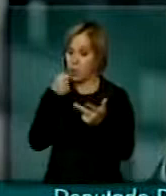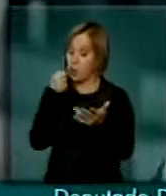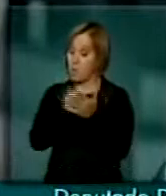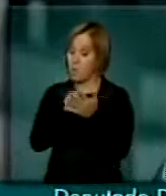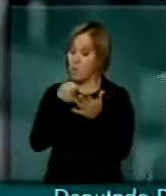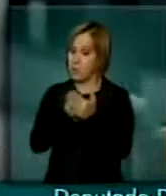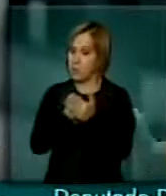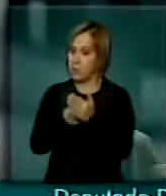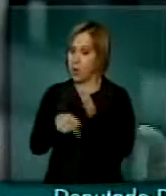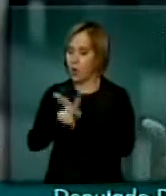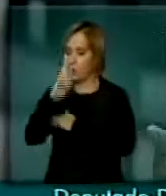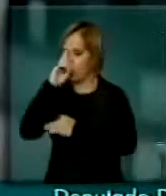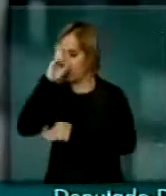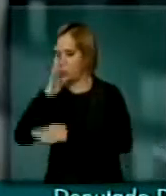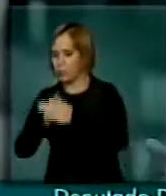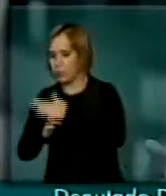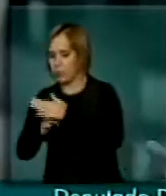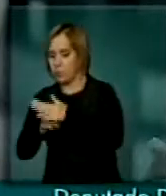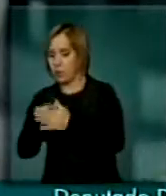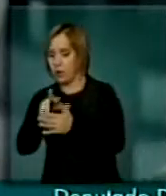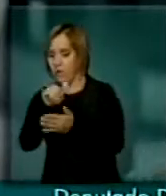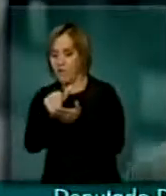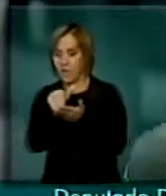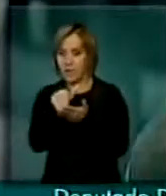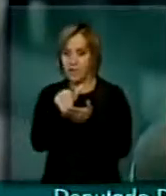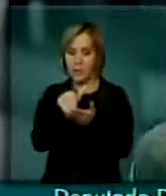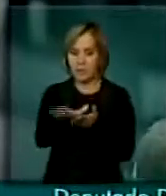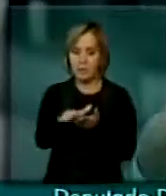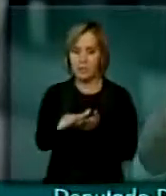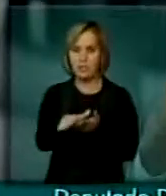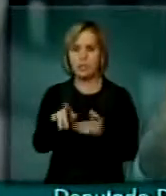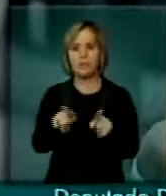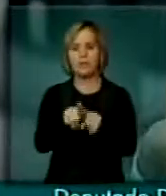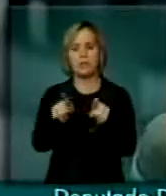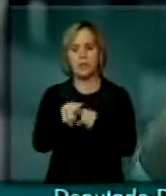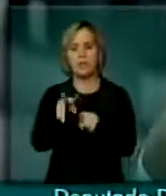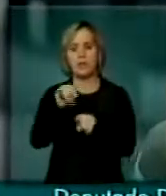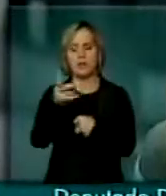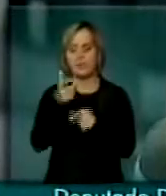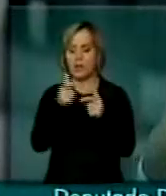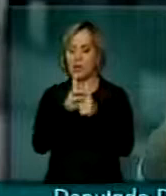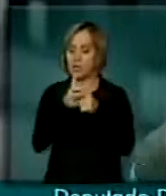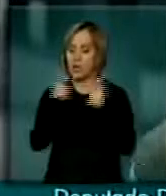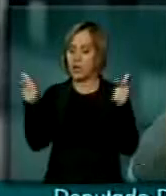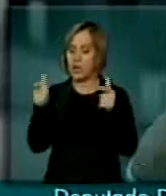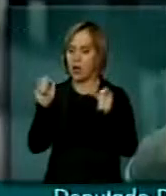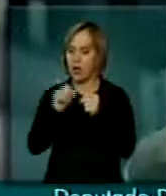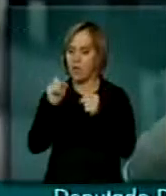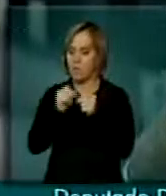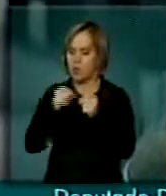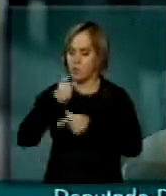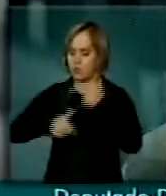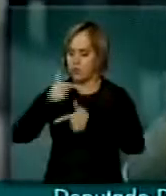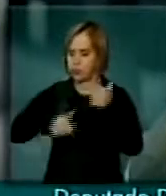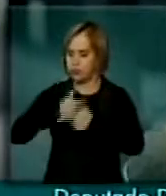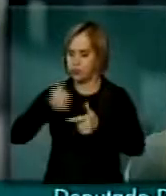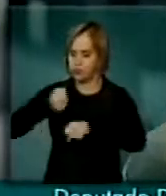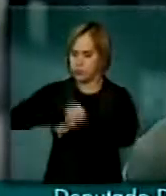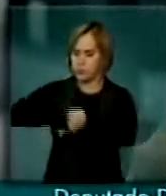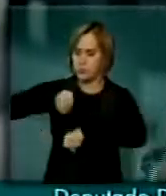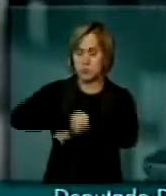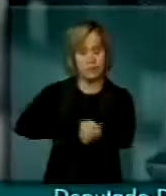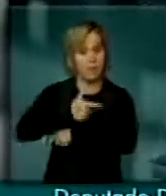patrão, que vai demitir e vai querer um aumento muito maior de produtividade do